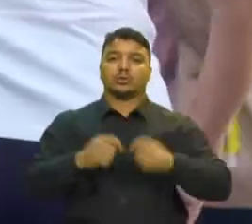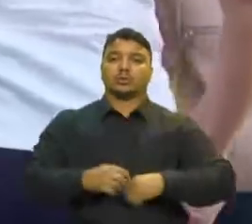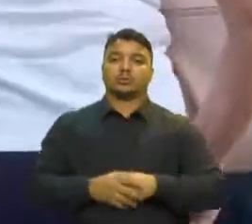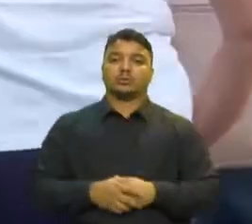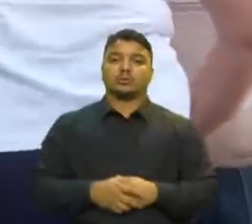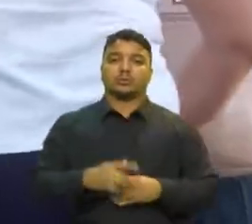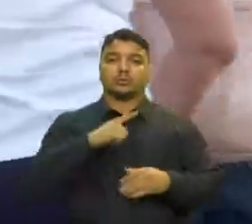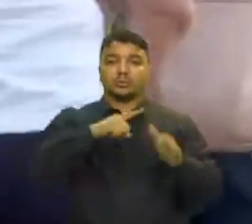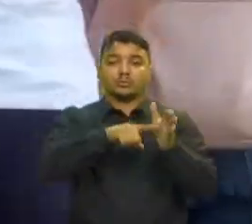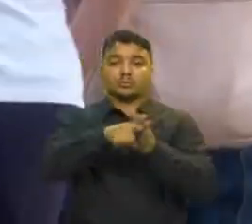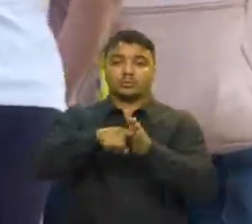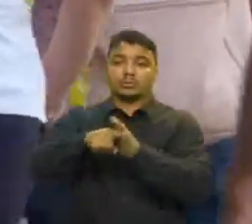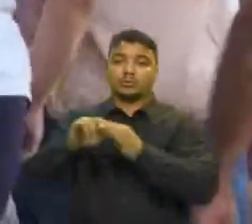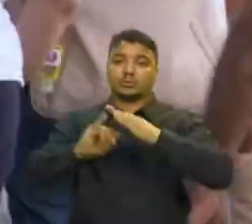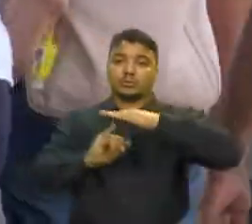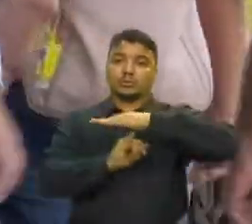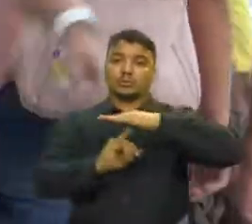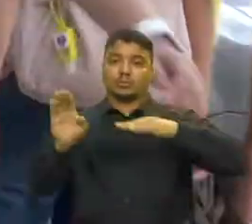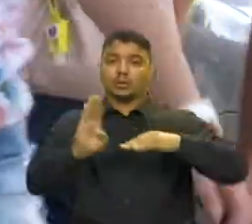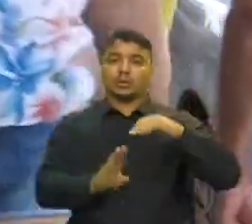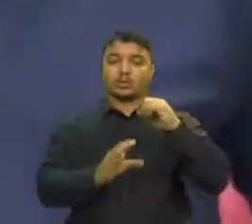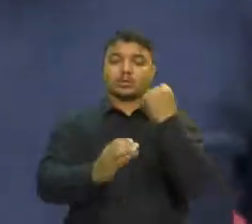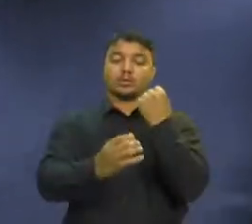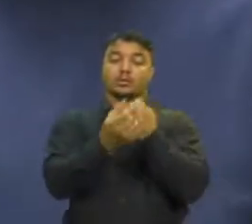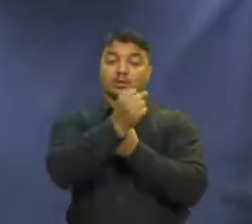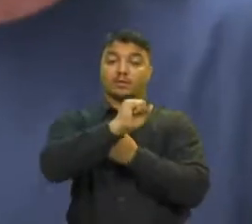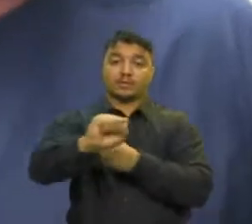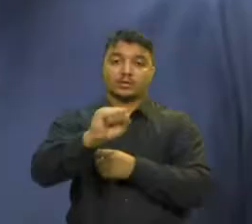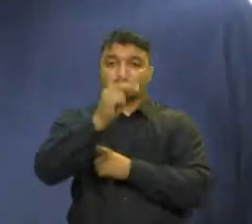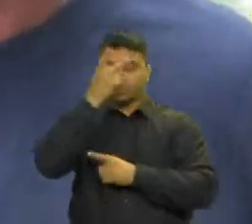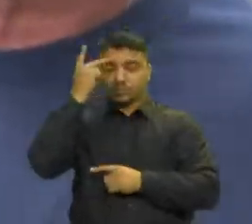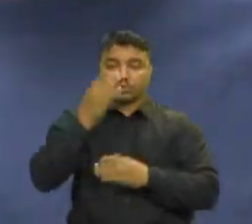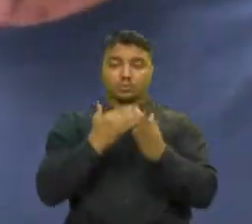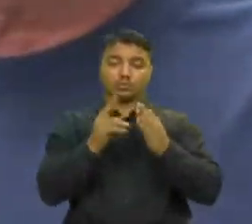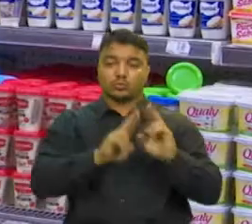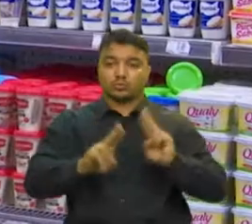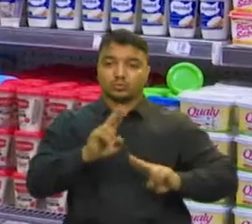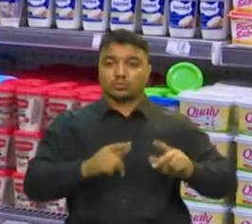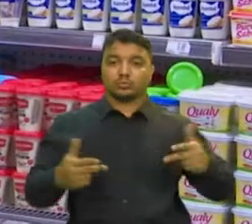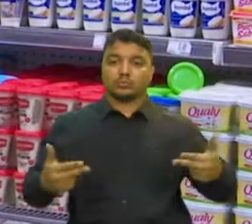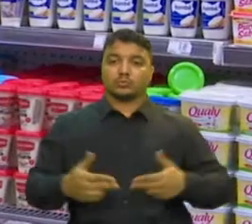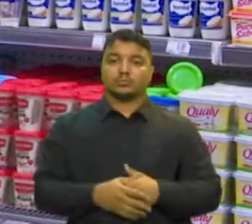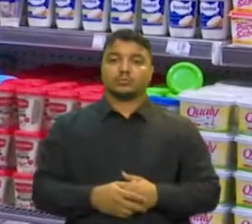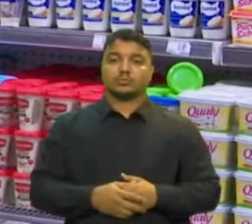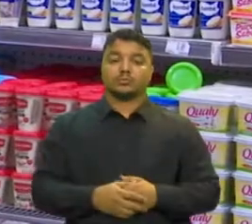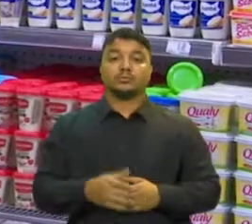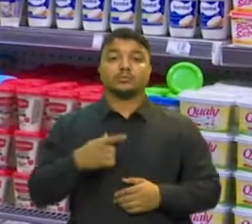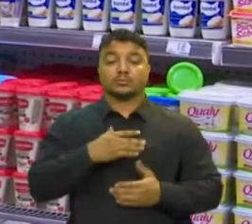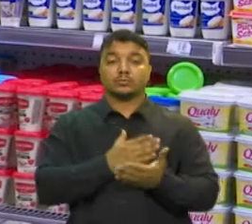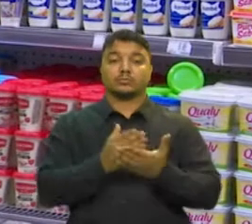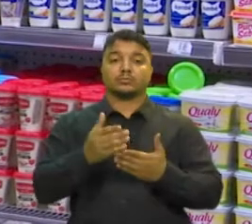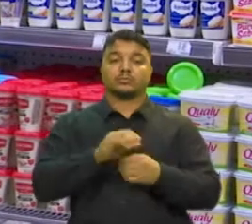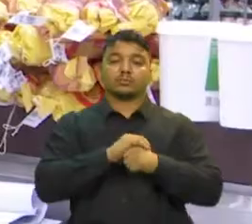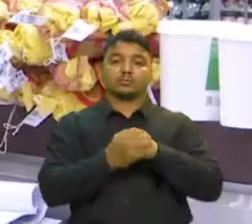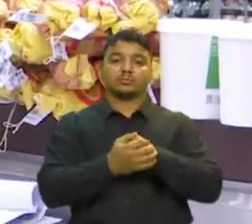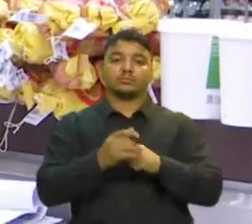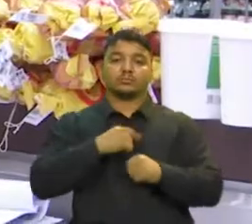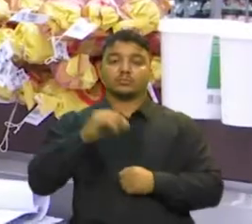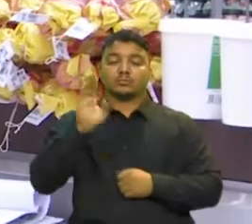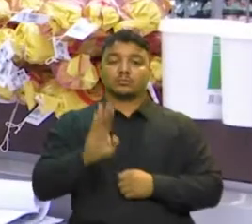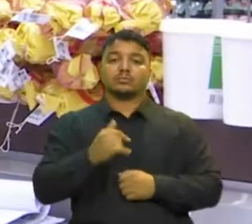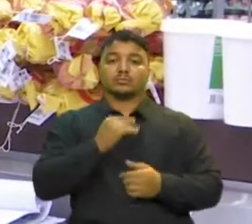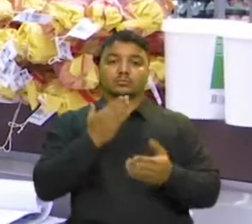pesquisa do Instituto Brasileiro de Defesa do Consumidor Desde o início da pandemia, os brasileiros vêm comendo mais alimentos